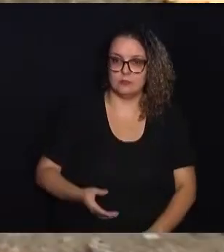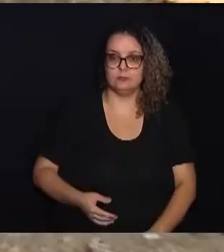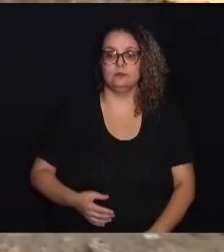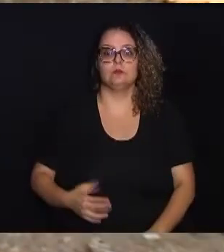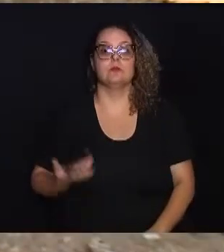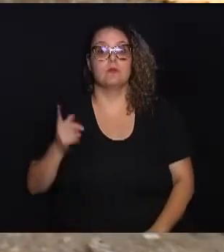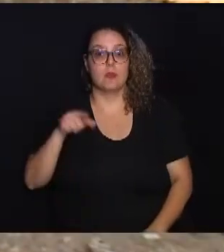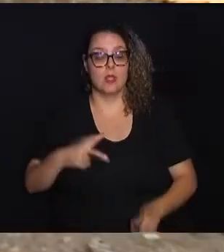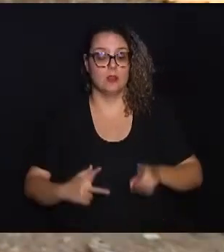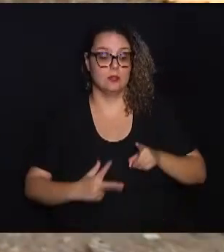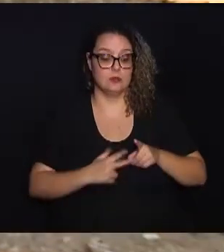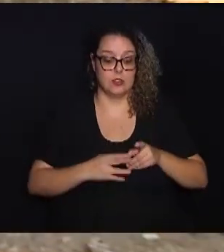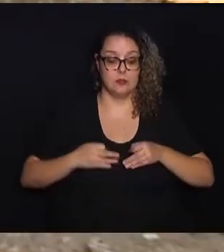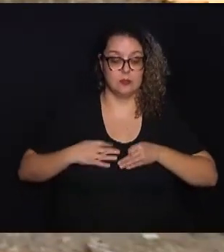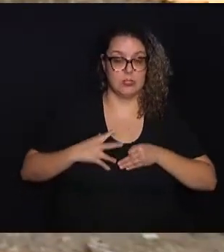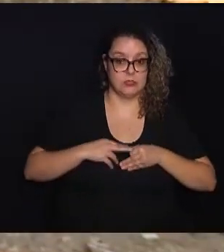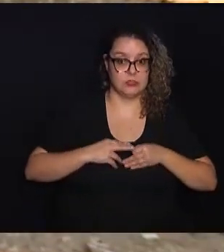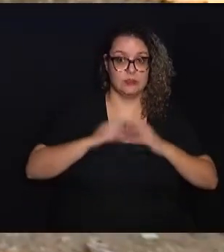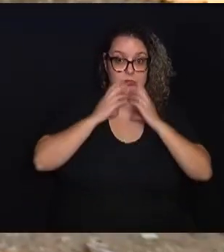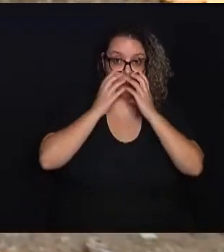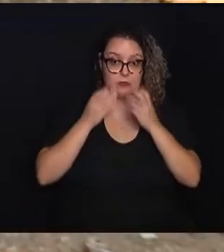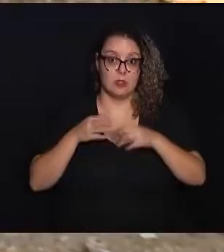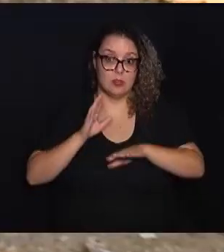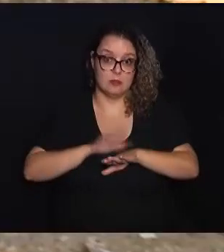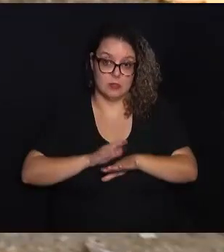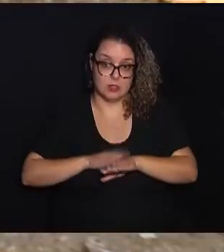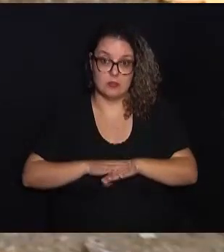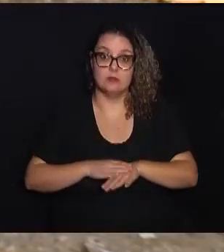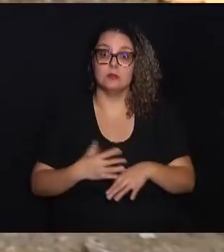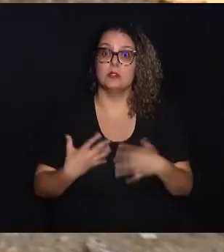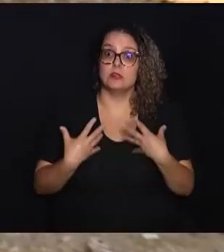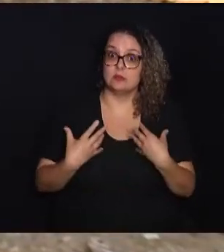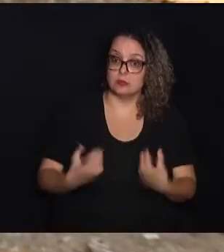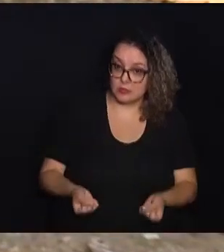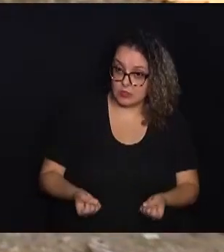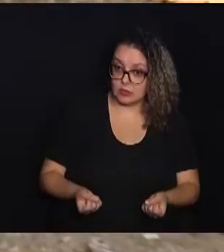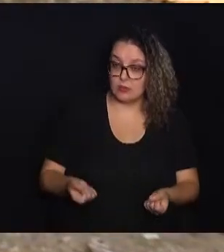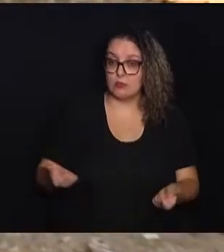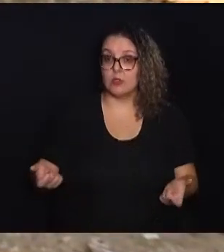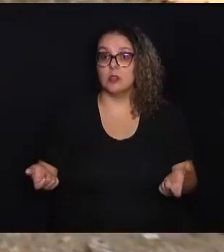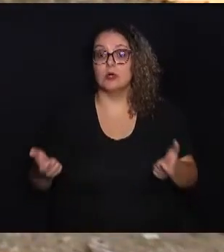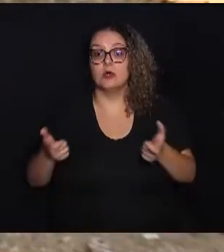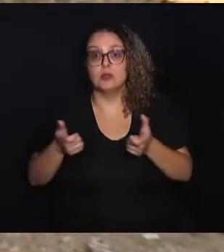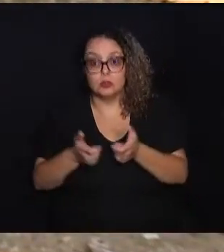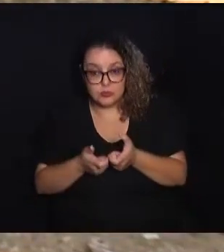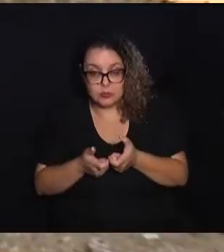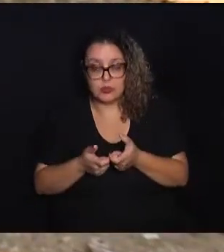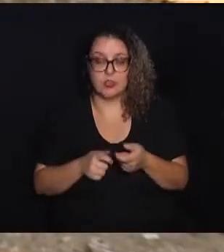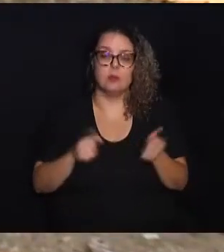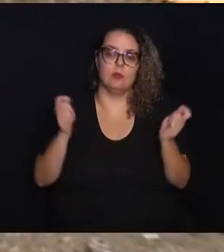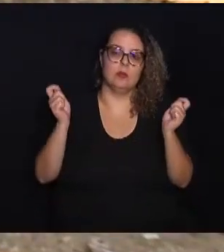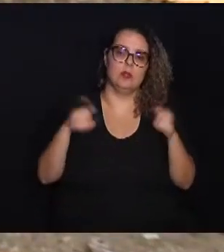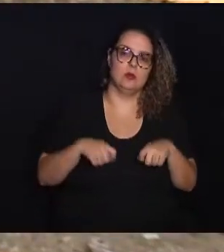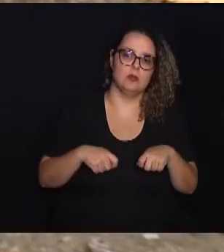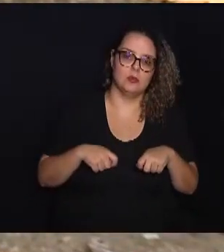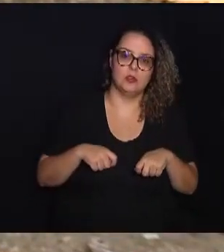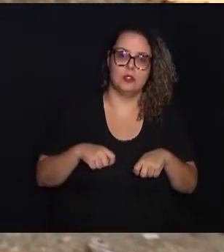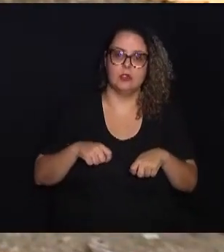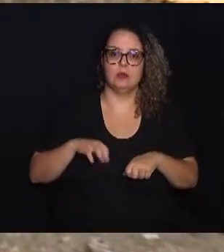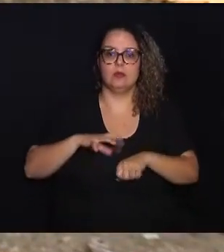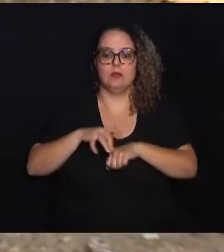esterilização das capivaras é uma medida que a gente está adotando para diminuir a